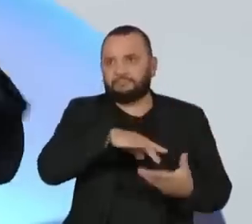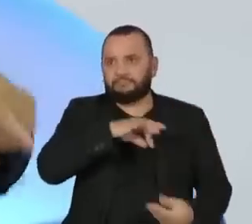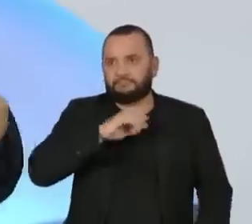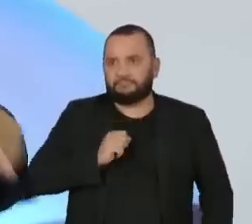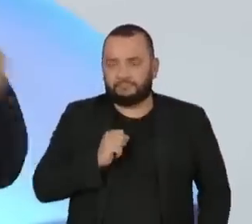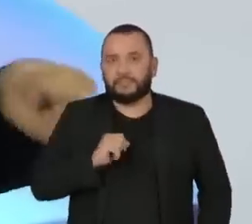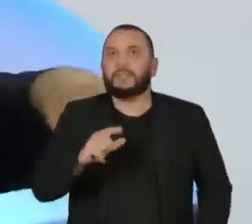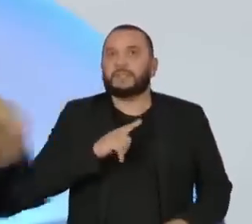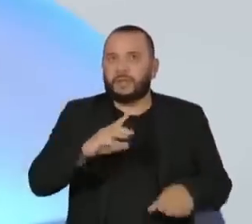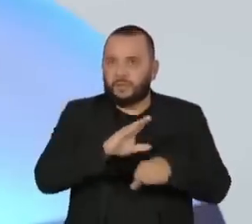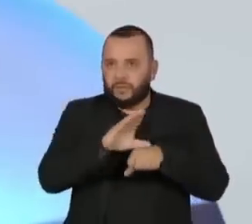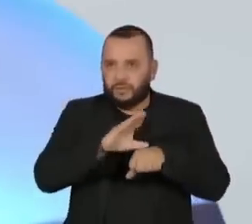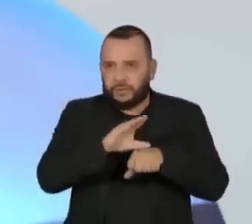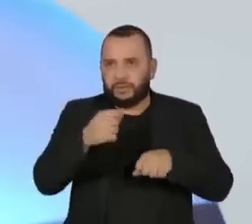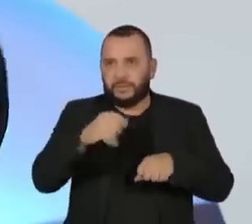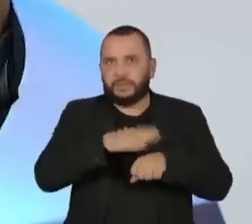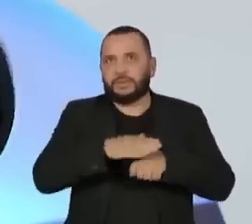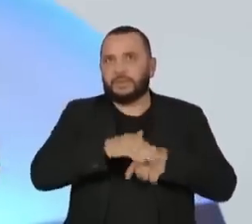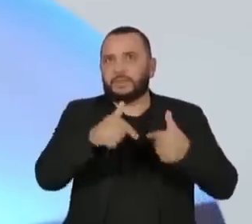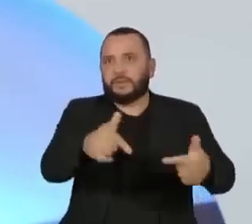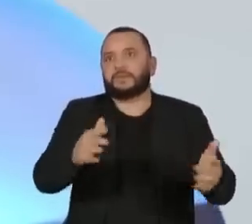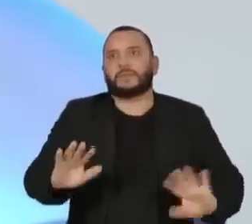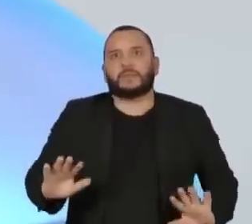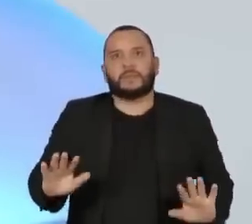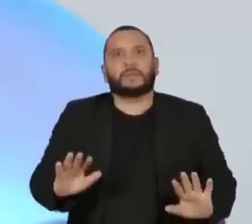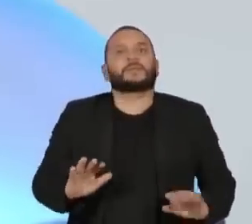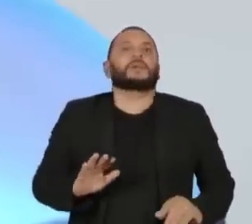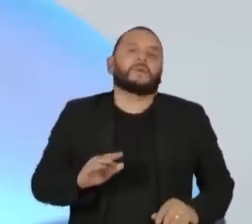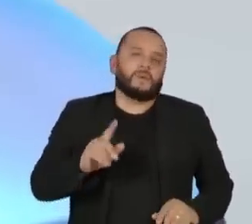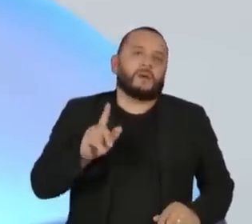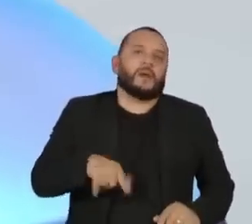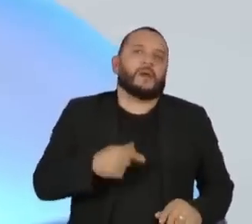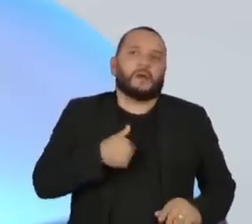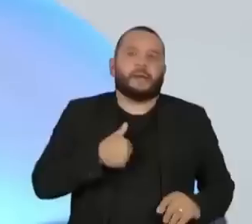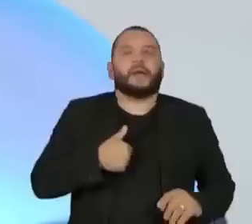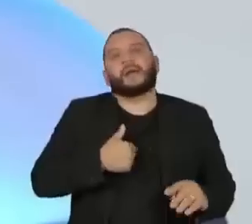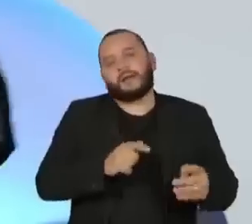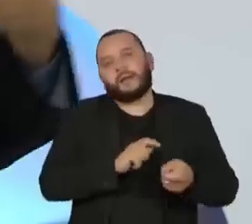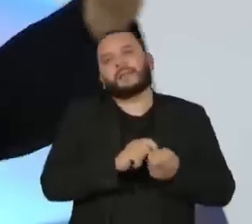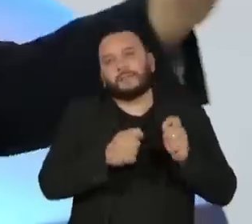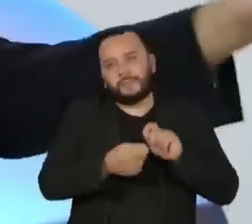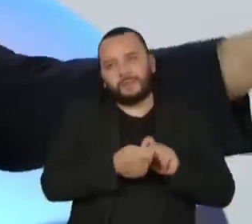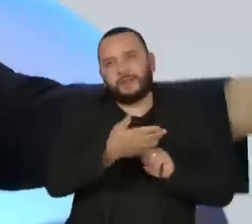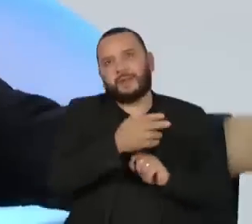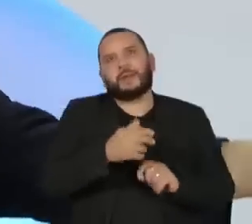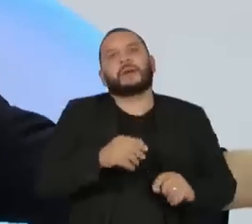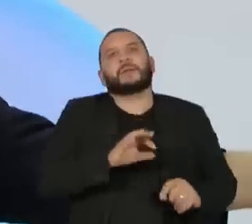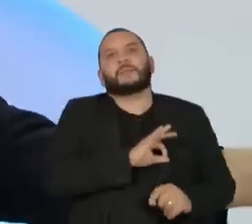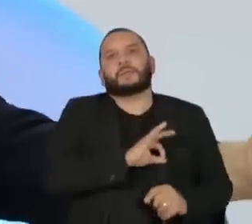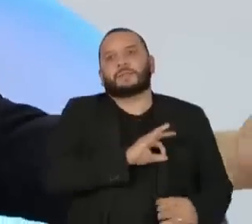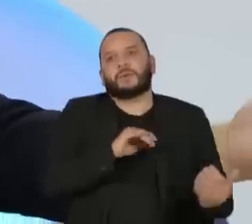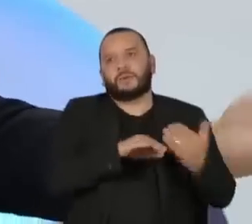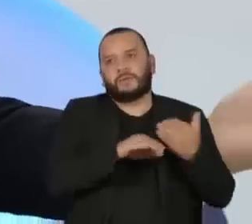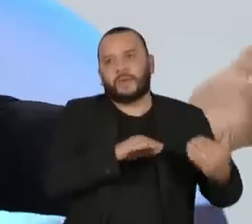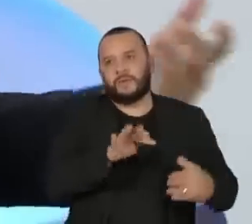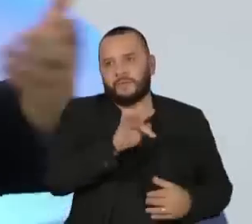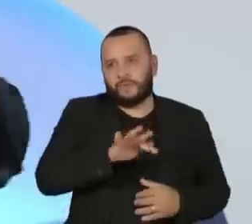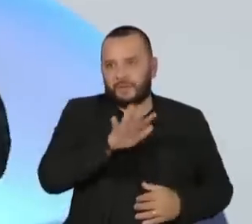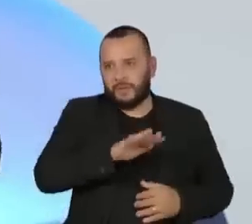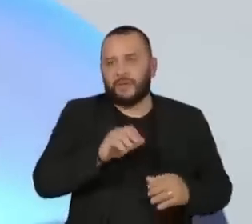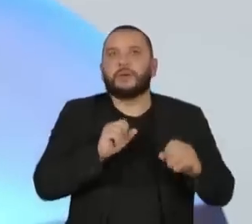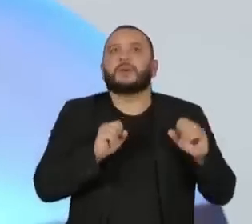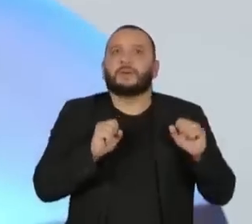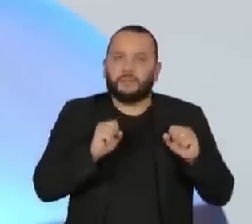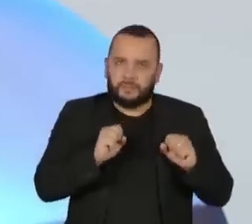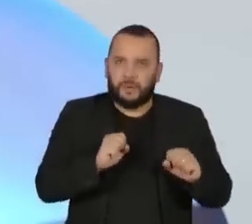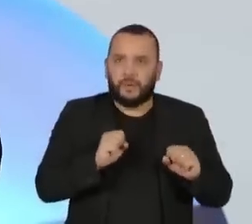Se está na Constituição, tem que ser cumprido. Então, esse é um aspecto, um reenquadramento que nós faremos. A Polícia Rodoviária Federal pode atuar em